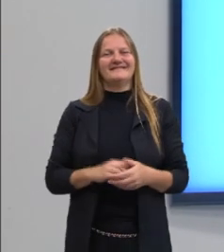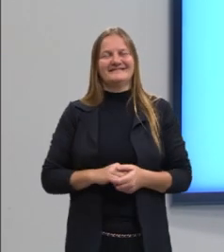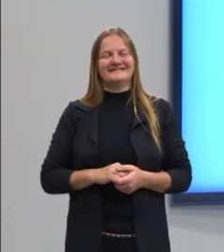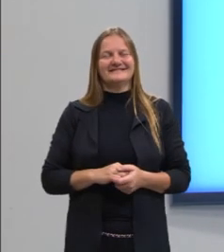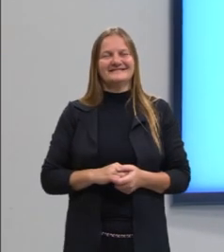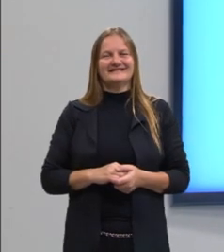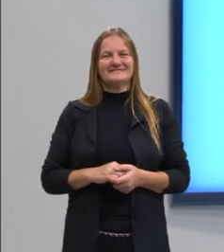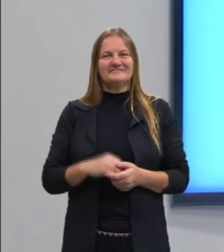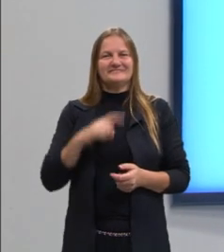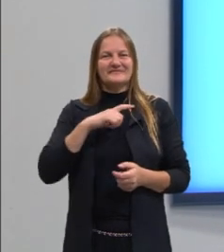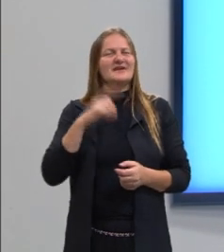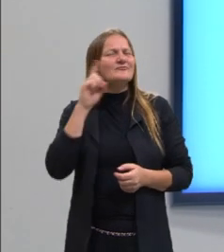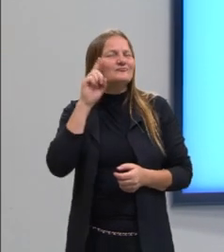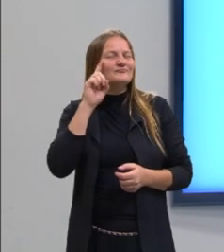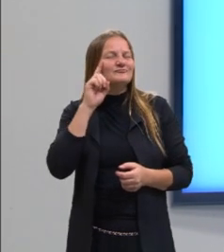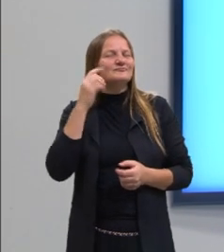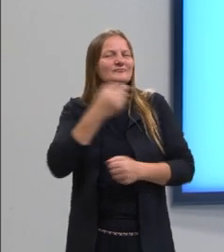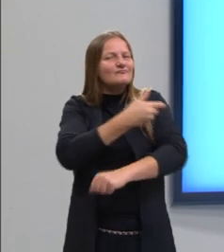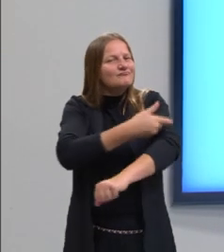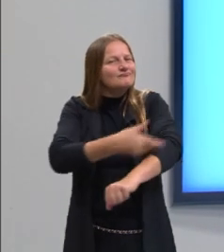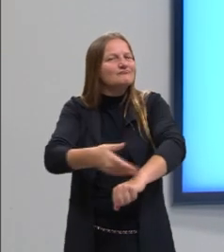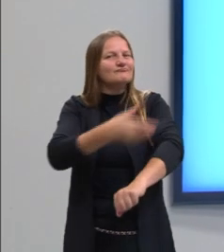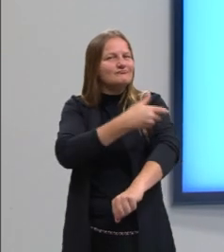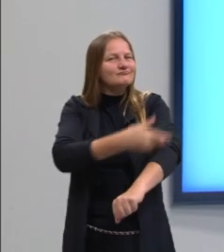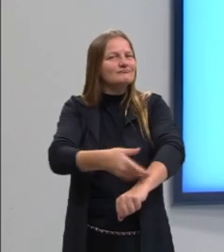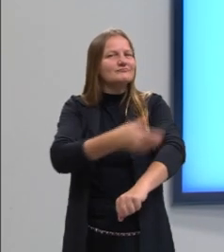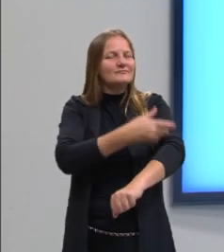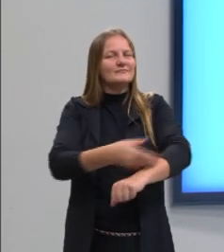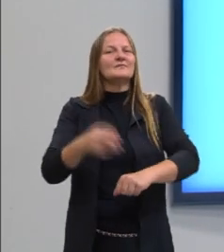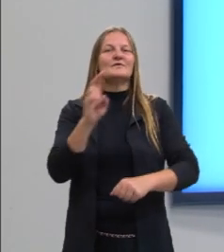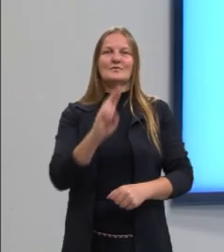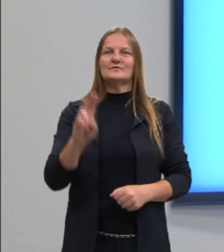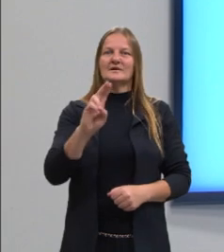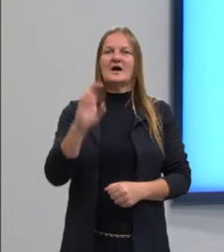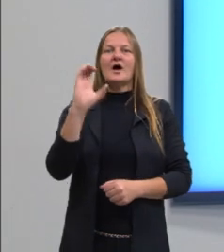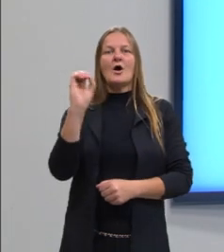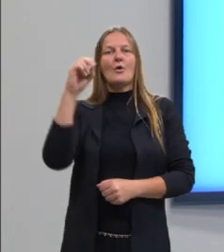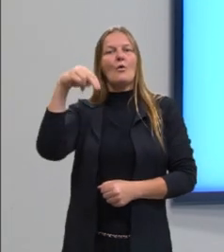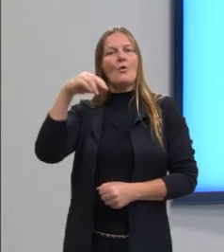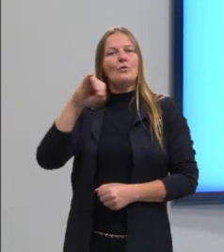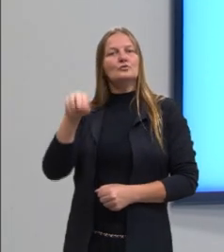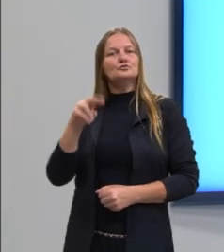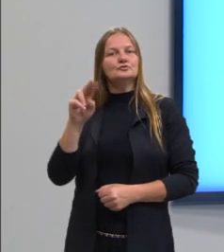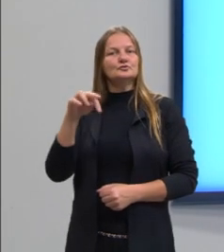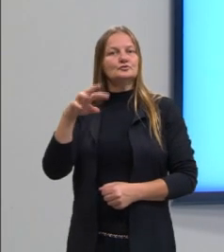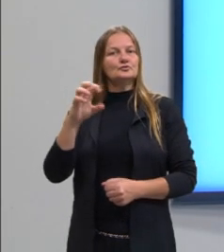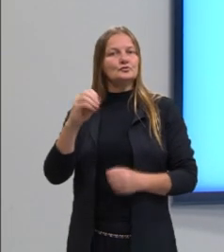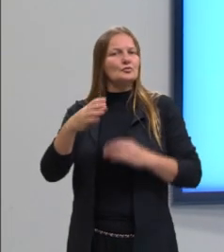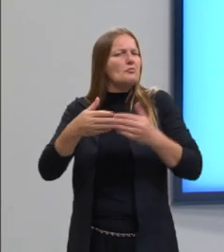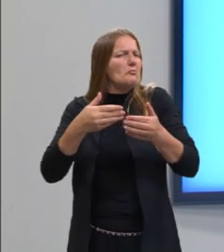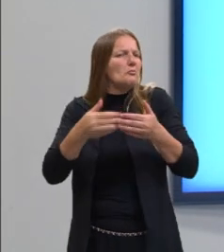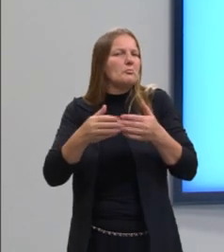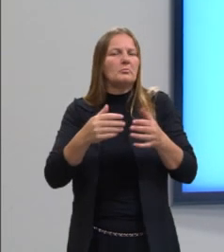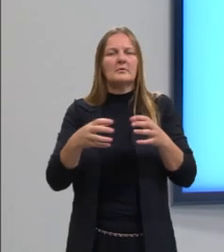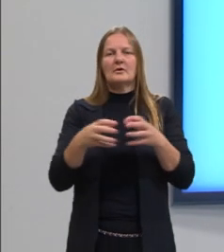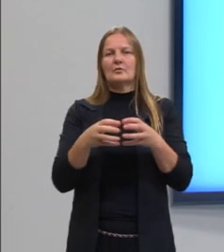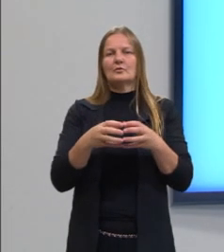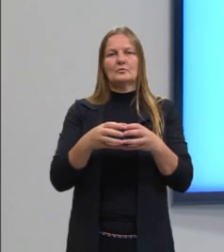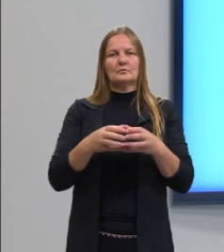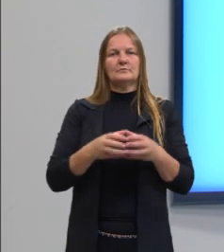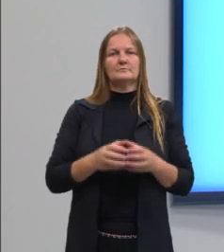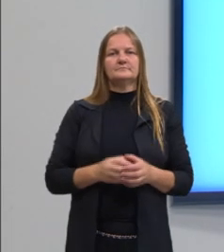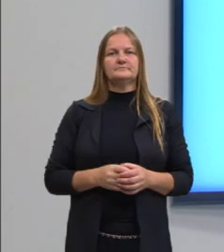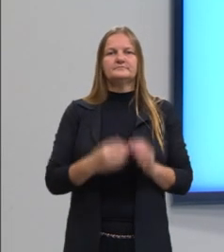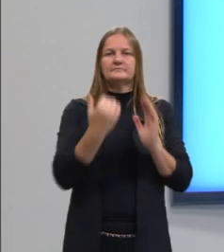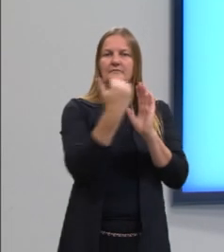isso está muito associado ao nosso dia a dia e é importante que essa ideia de conjunto, coleção de objetos de qualquer natureza, fique estabelecida, então,